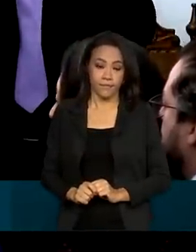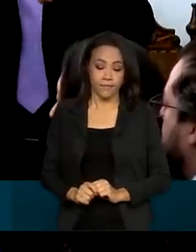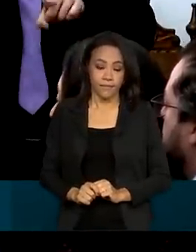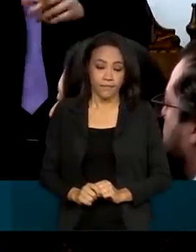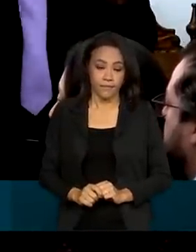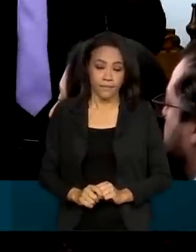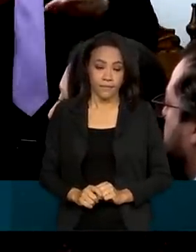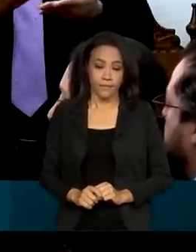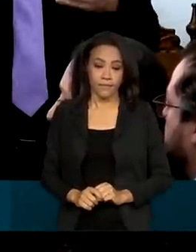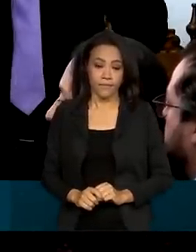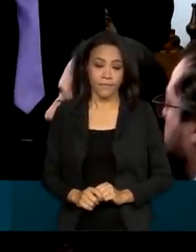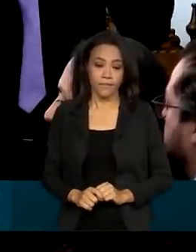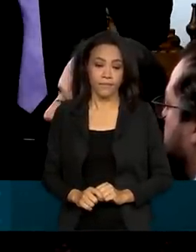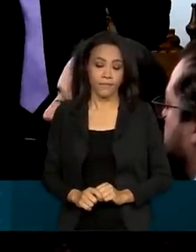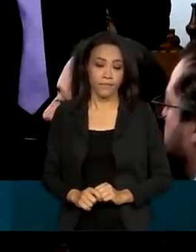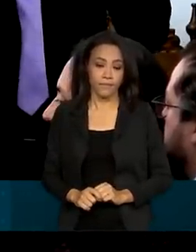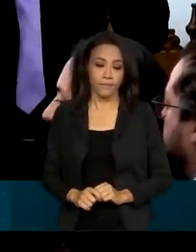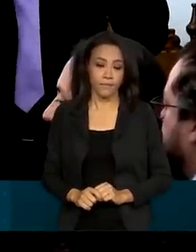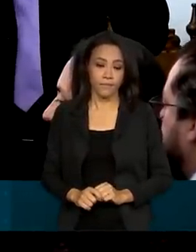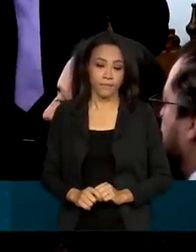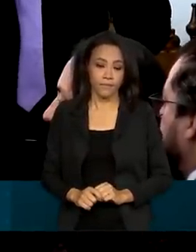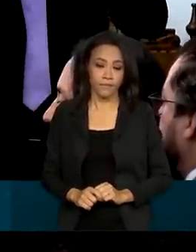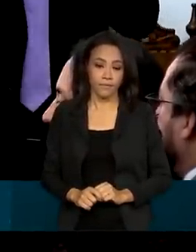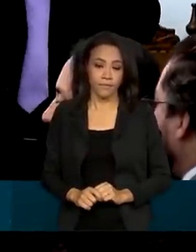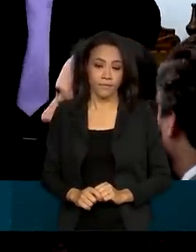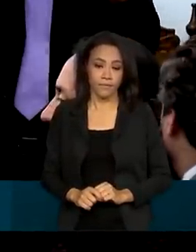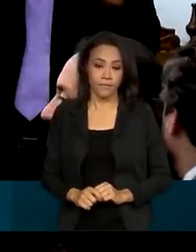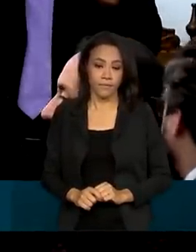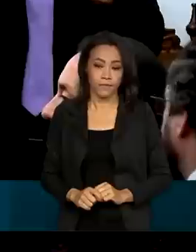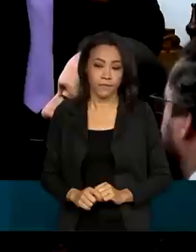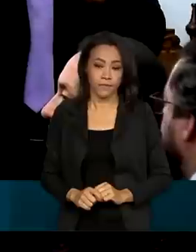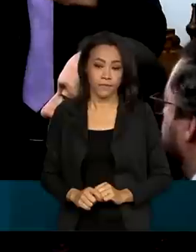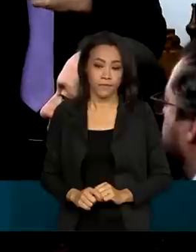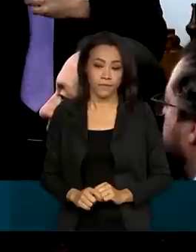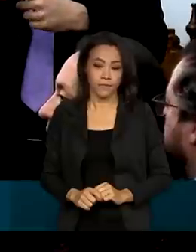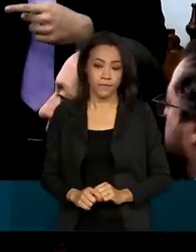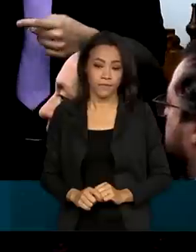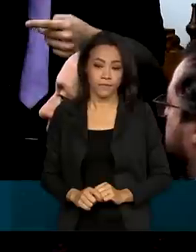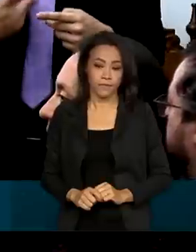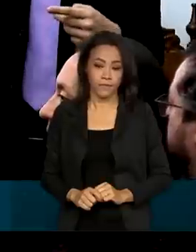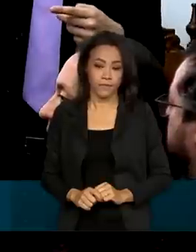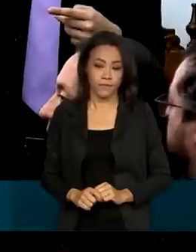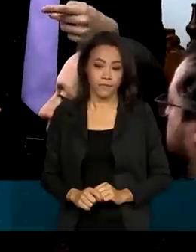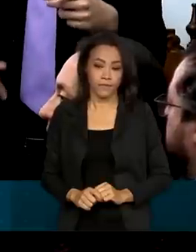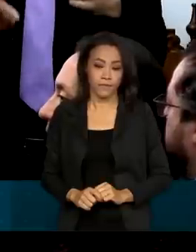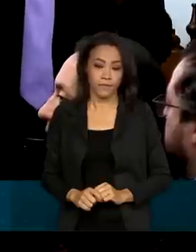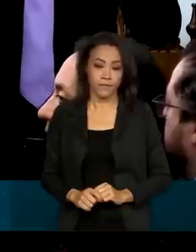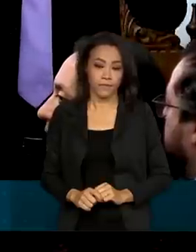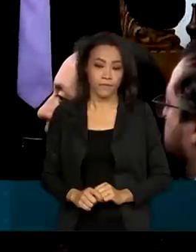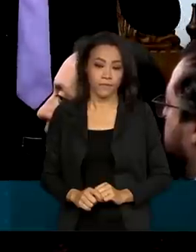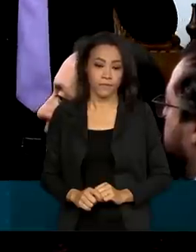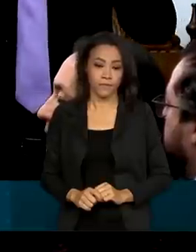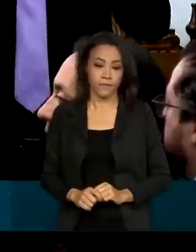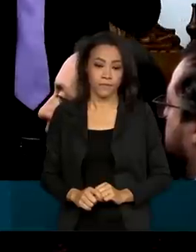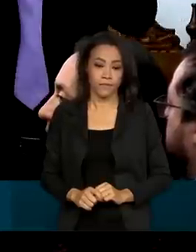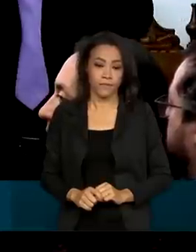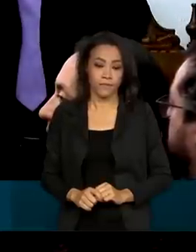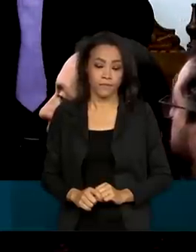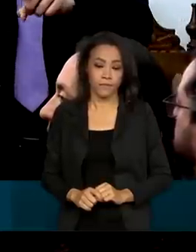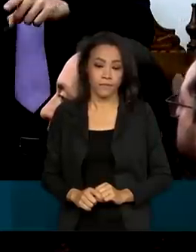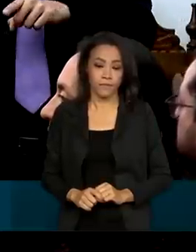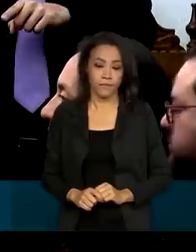por meio do diálogo tripartite e juntamente com o Congresso Nacional, construir uma legislação que